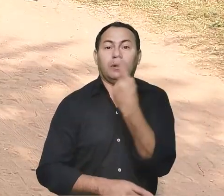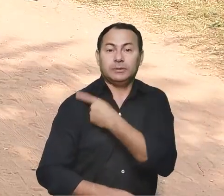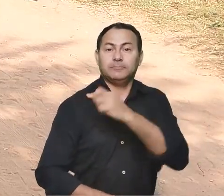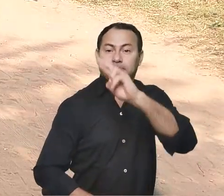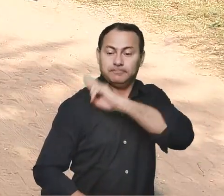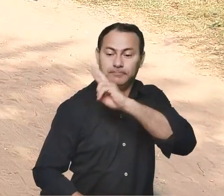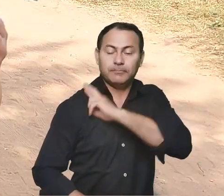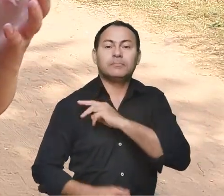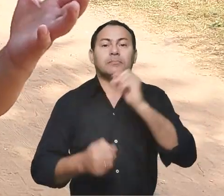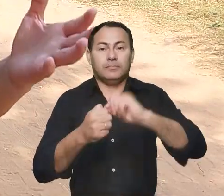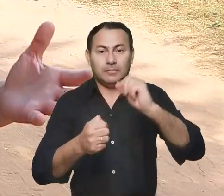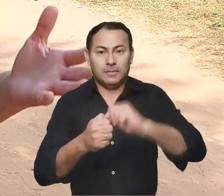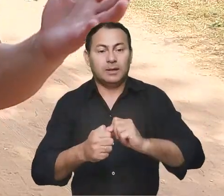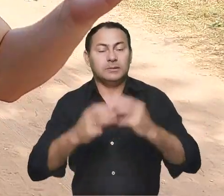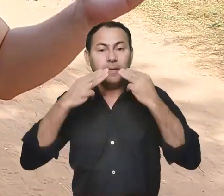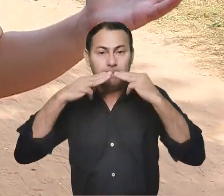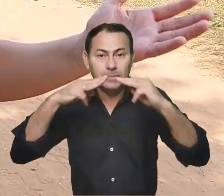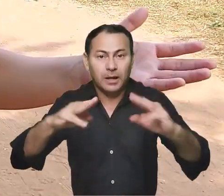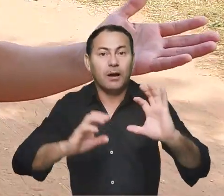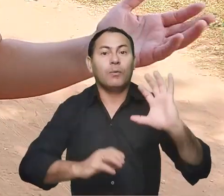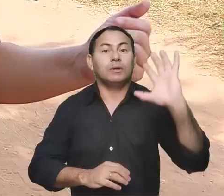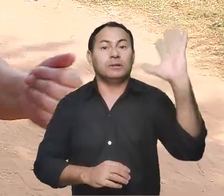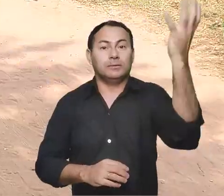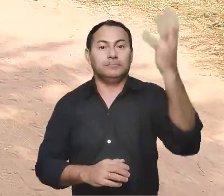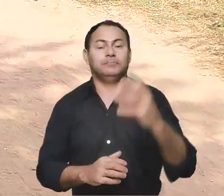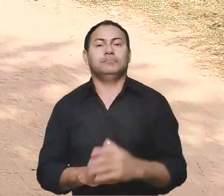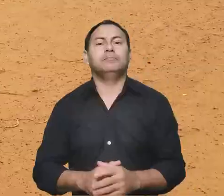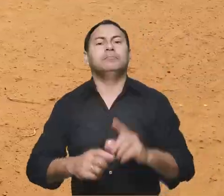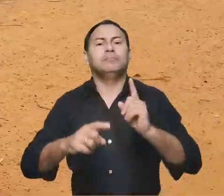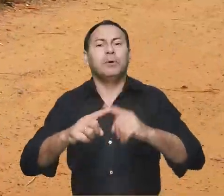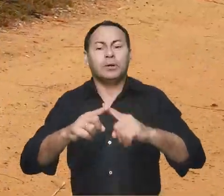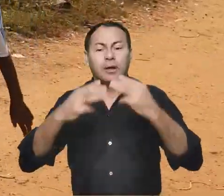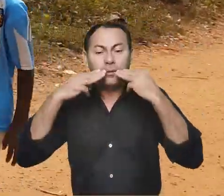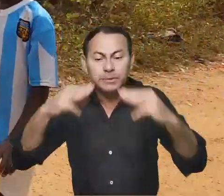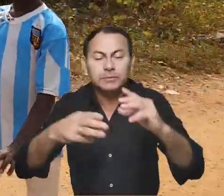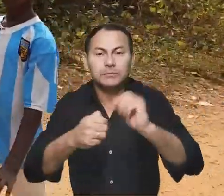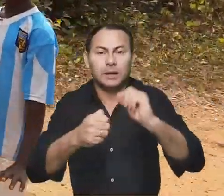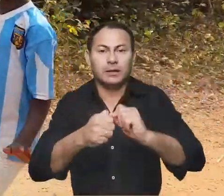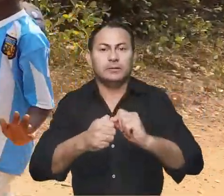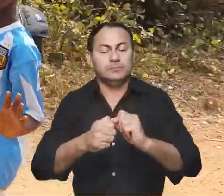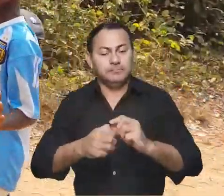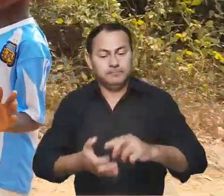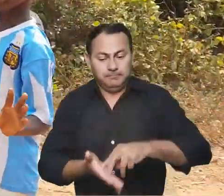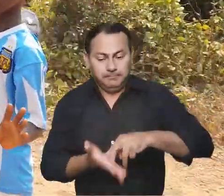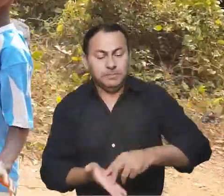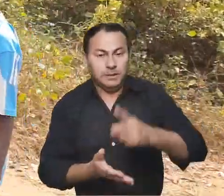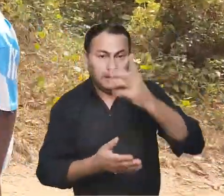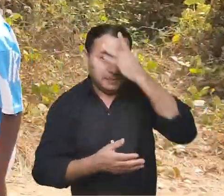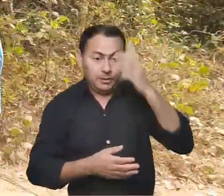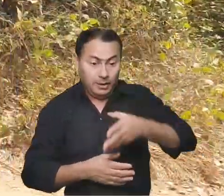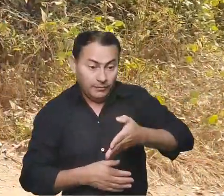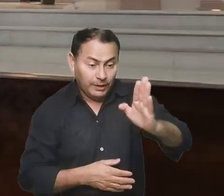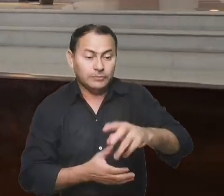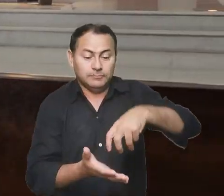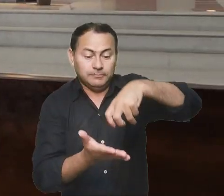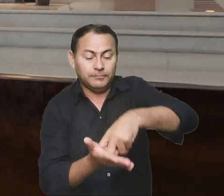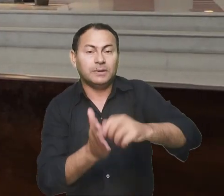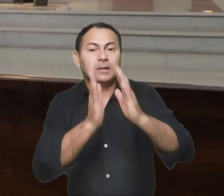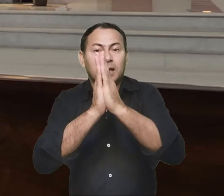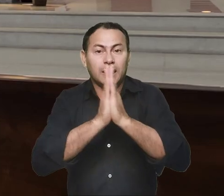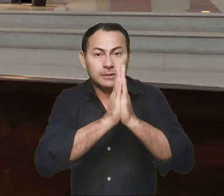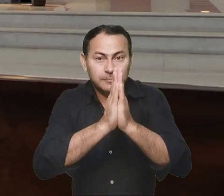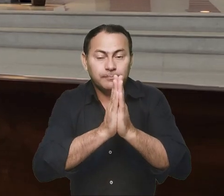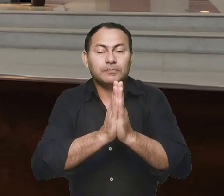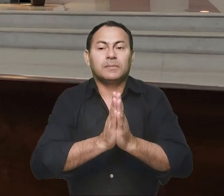somos responsáveis e fazemos essa missão acontecer. Porque a missão se faz com os pés dos que vão, com os